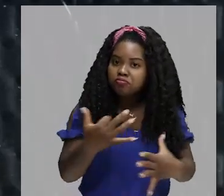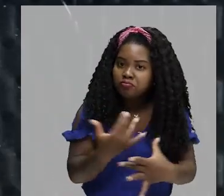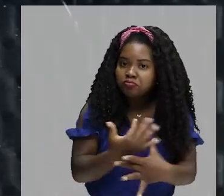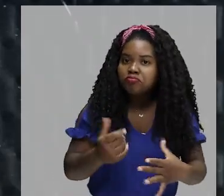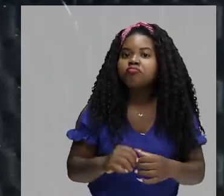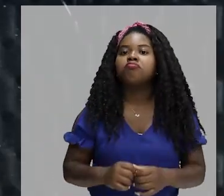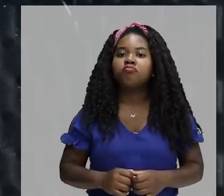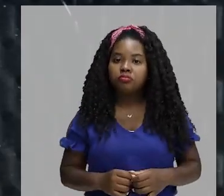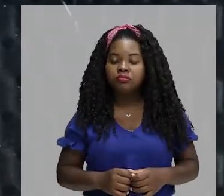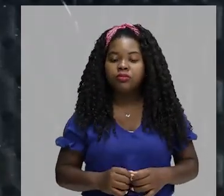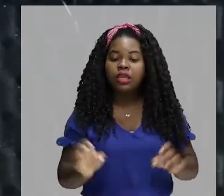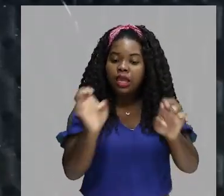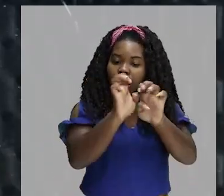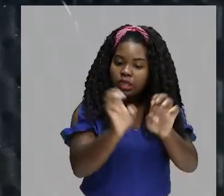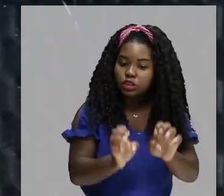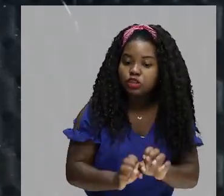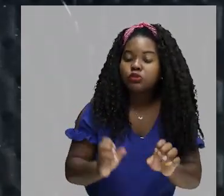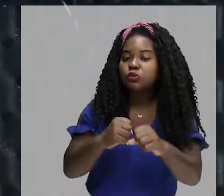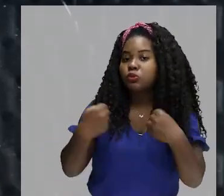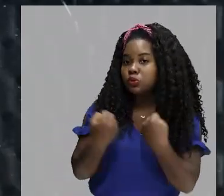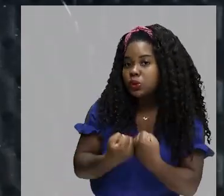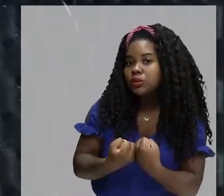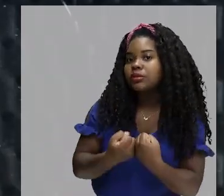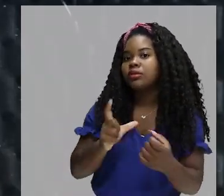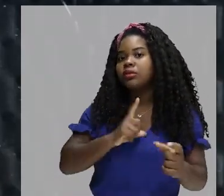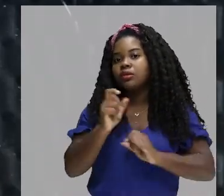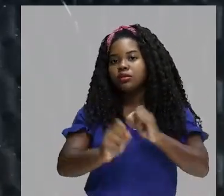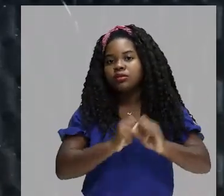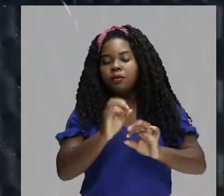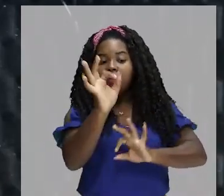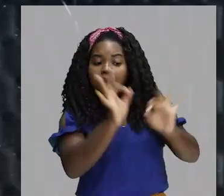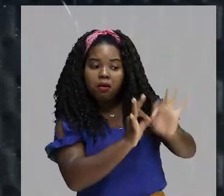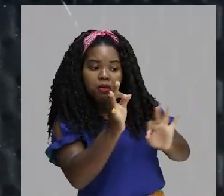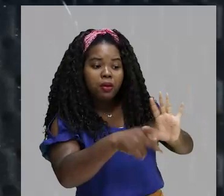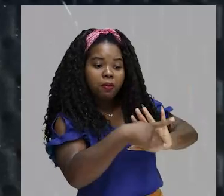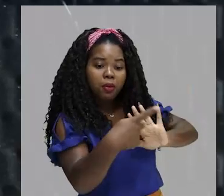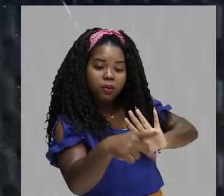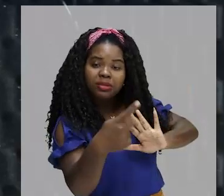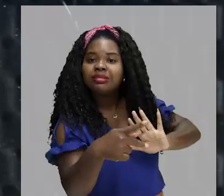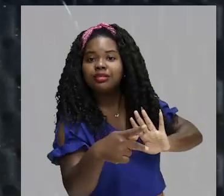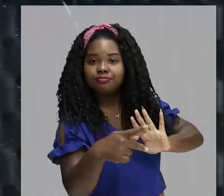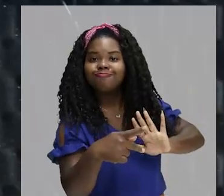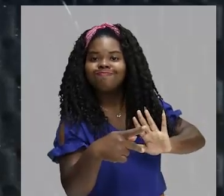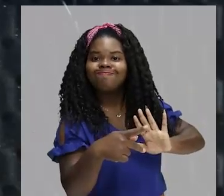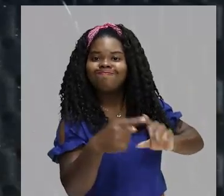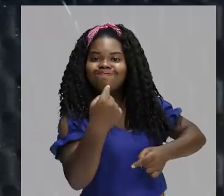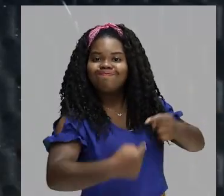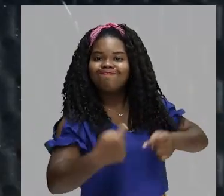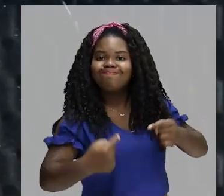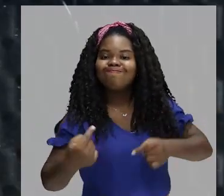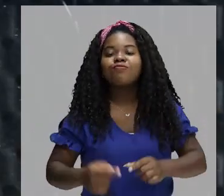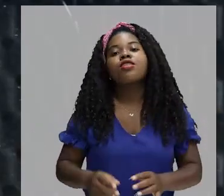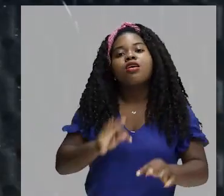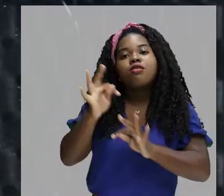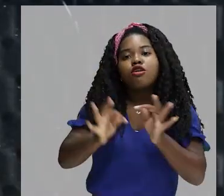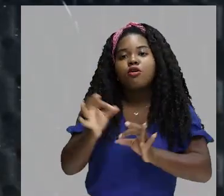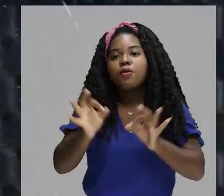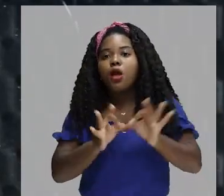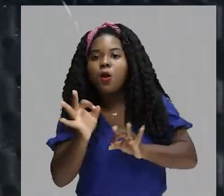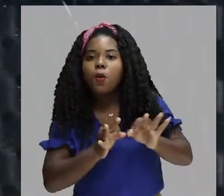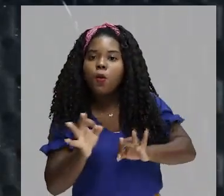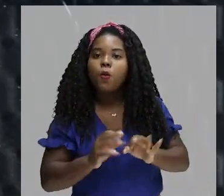civilizatória dessas sociedades se deve pela própria organização política delas. Pela organização econômica,